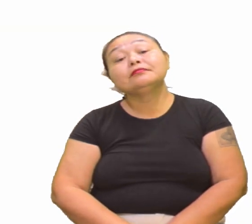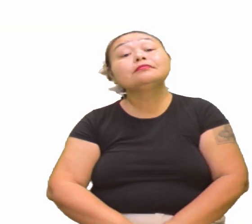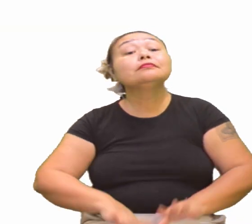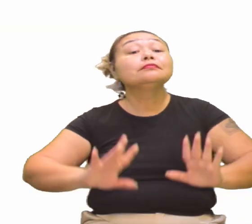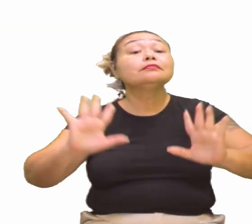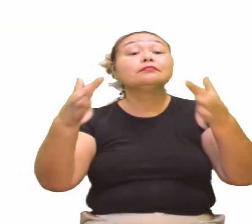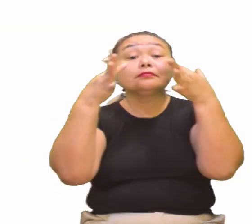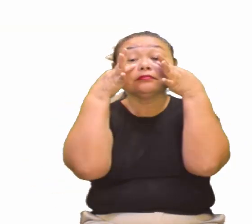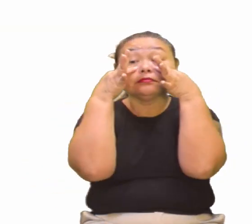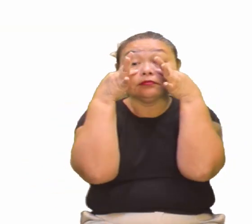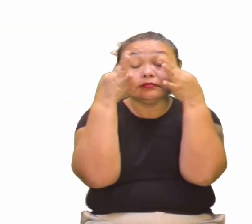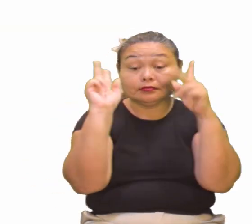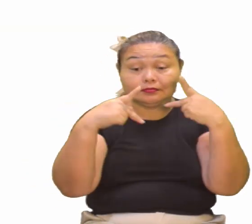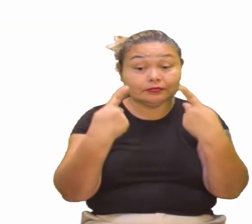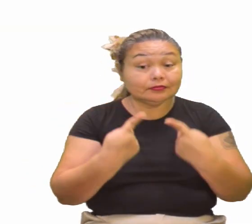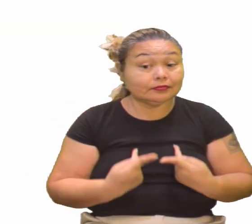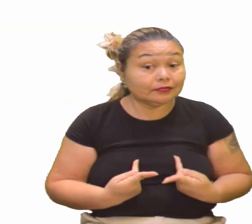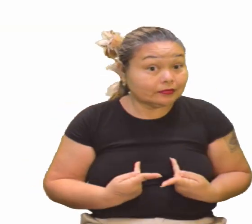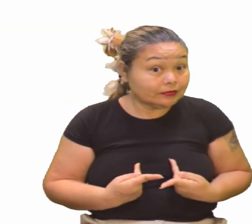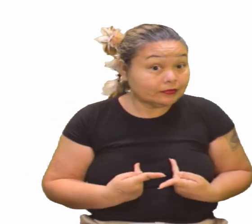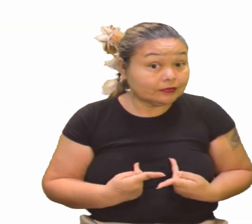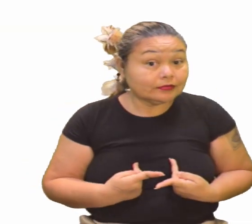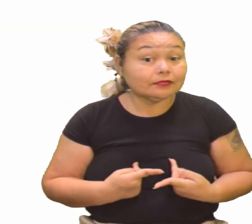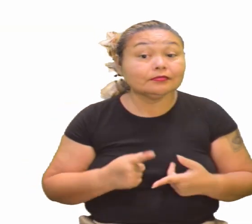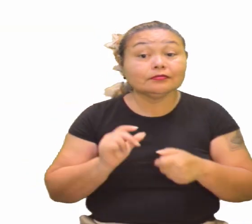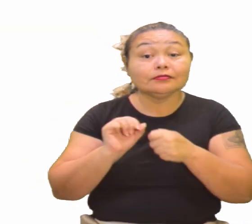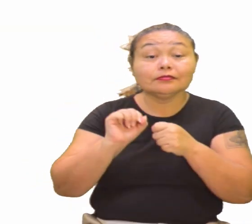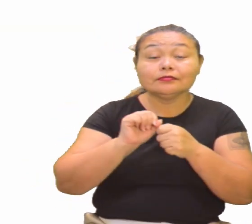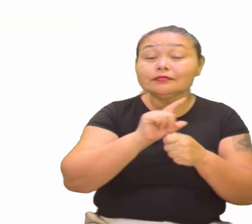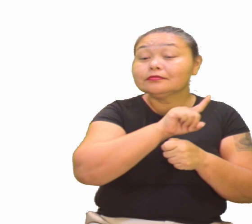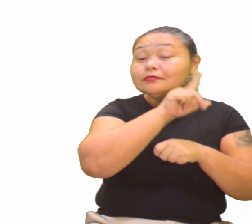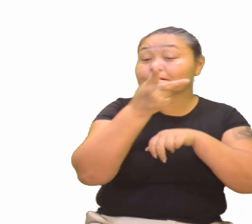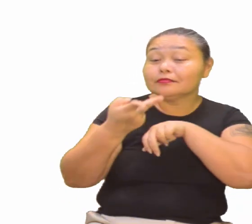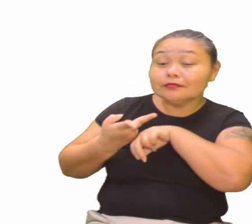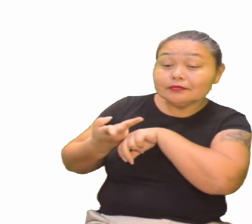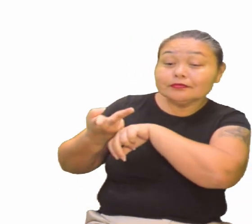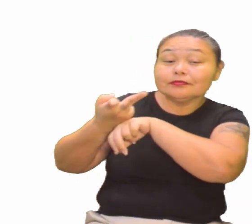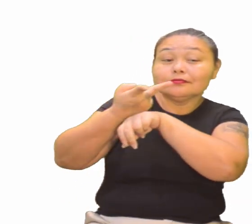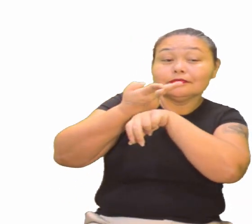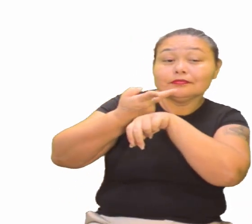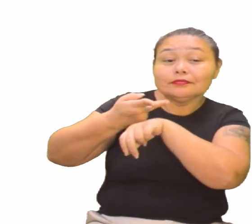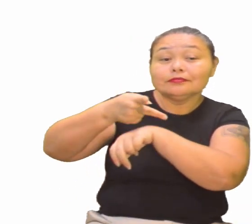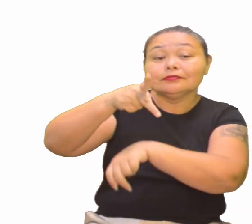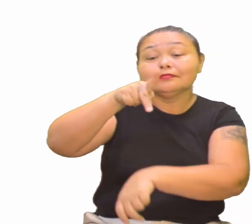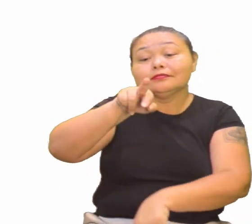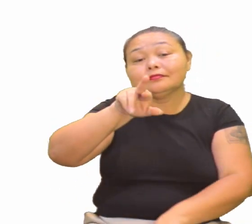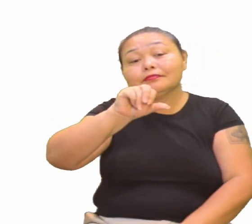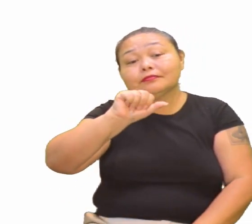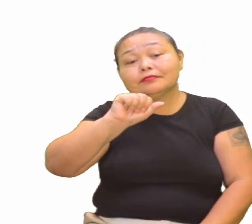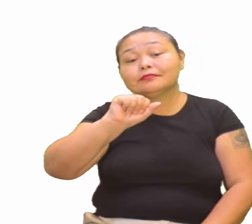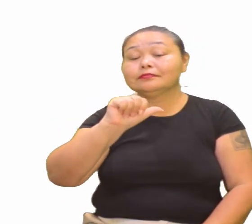O humanismo foi buscar inspiração nos sofistas, protágoras e no seu famoso fragmento.